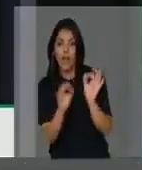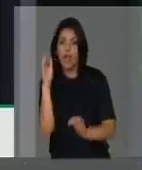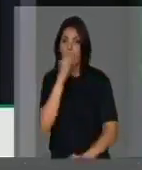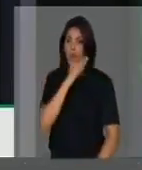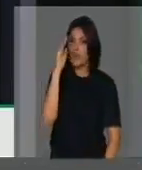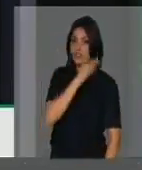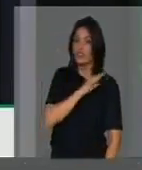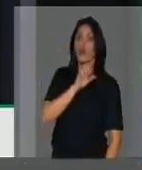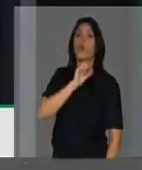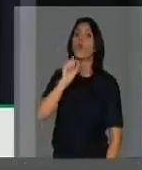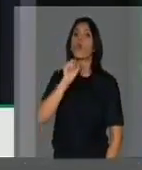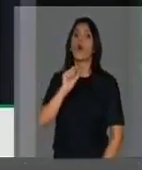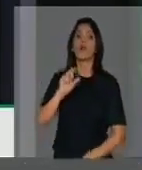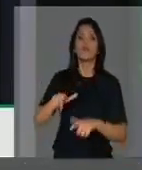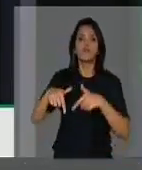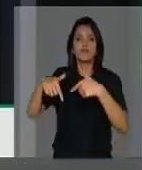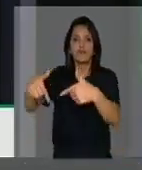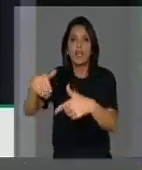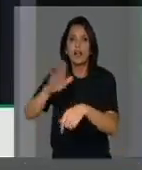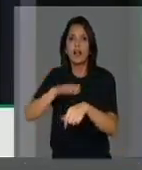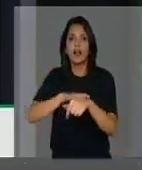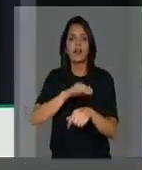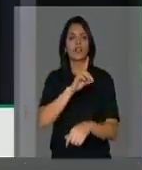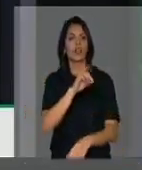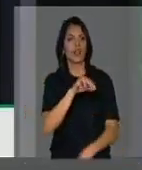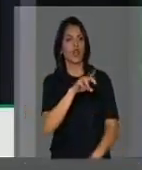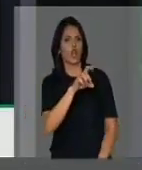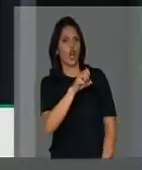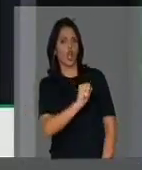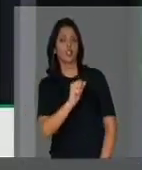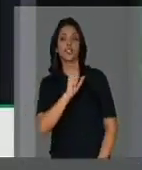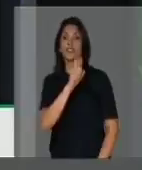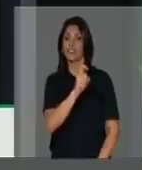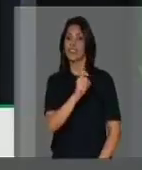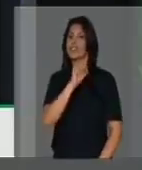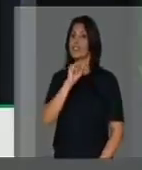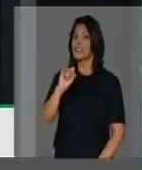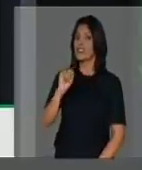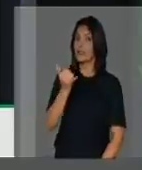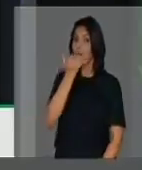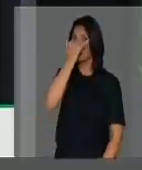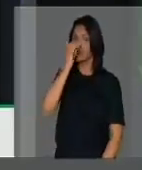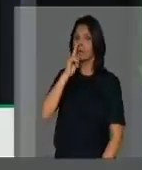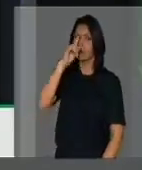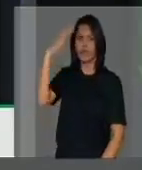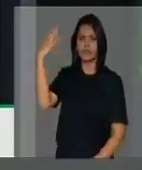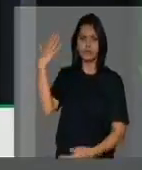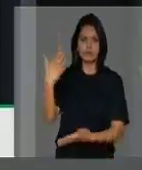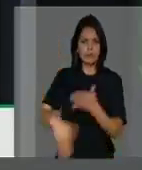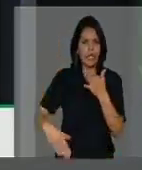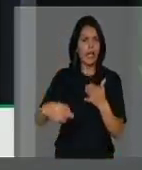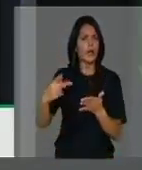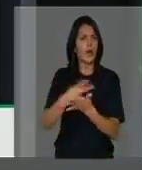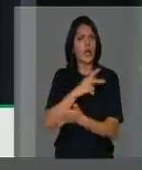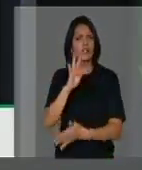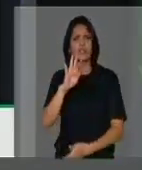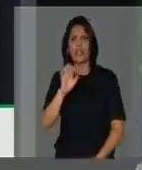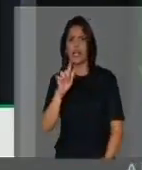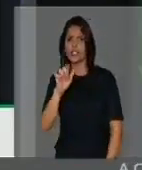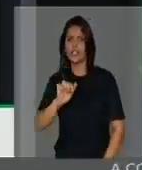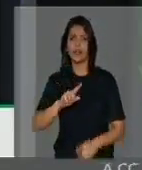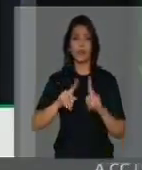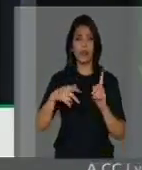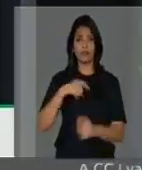contemplar ações a serem executadas pela autarquia em situações de riscos e tragédias. Mas nem sequer foi iniciado o